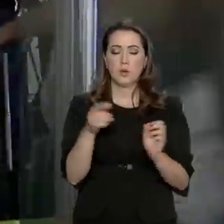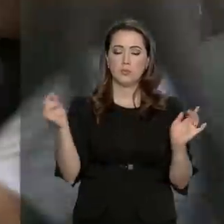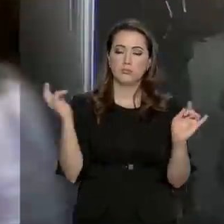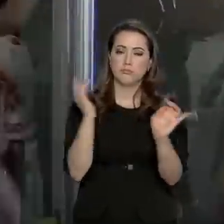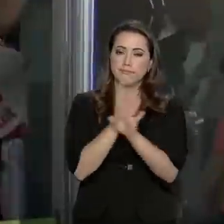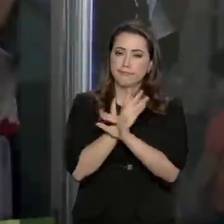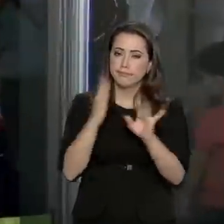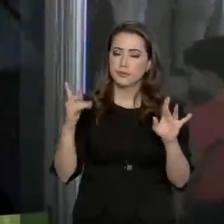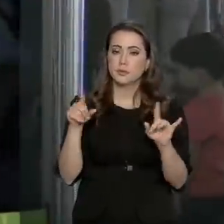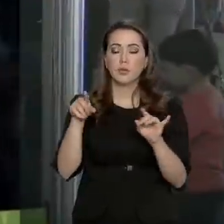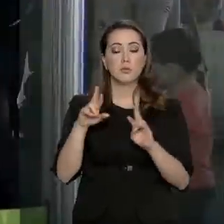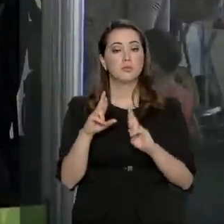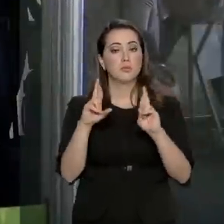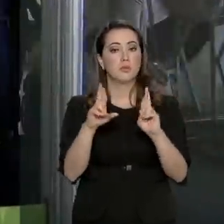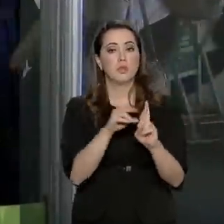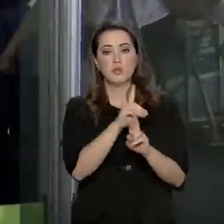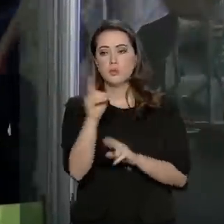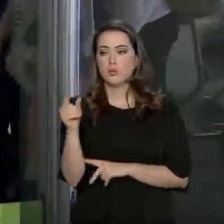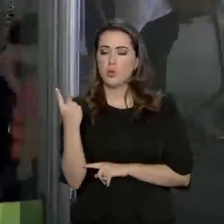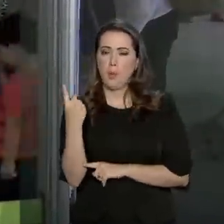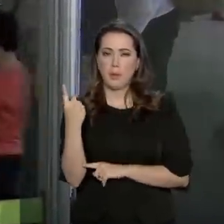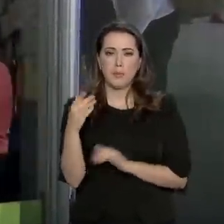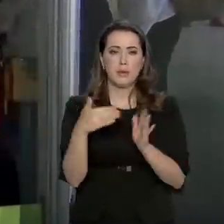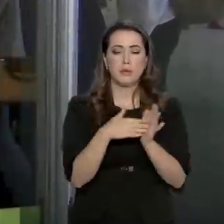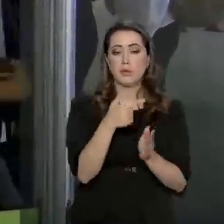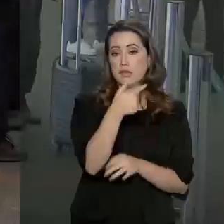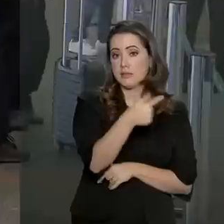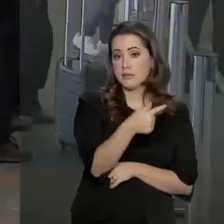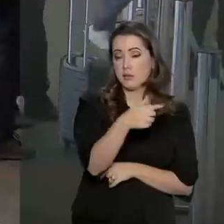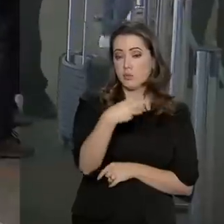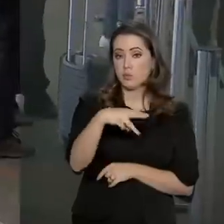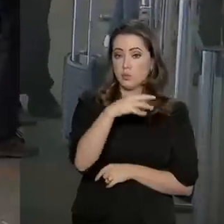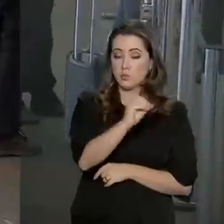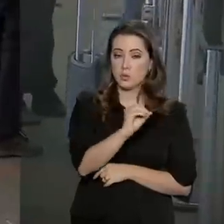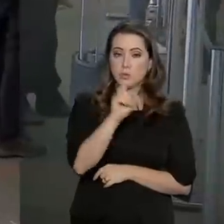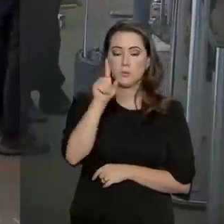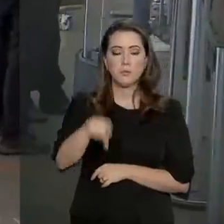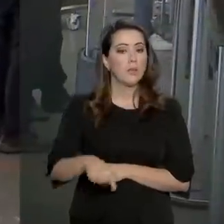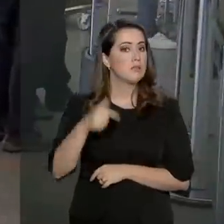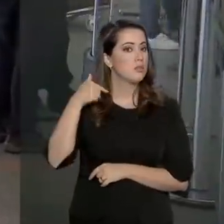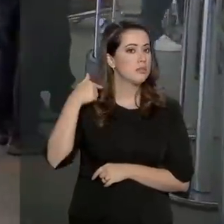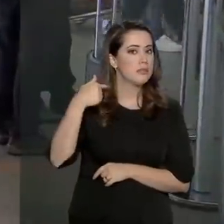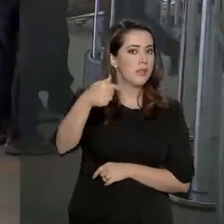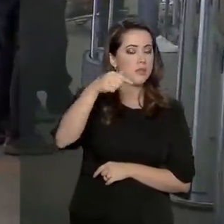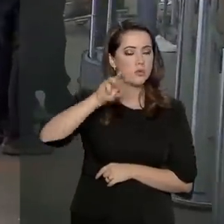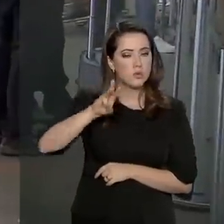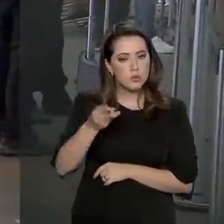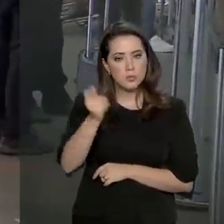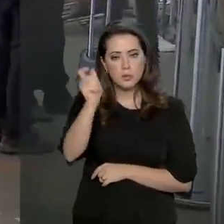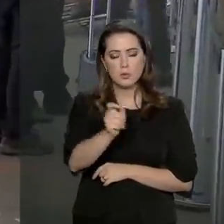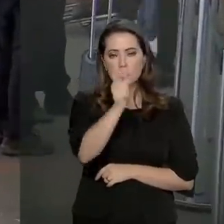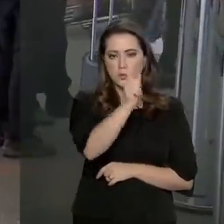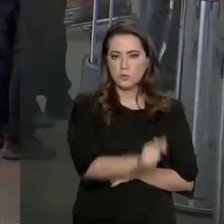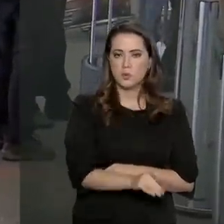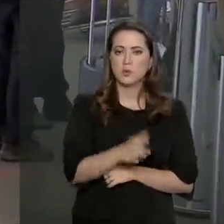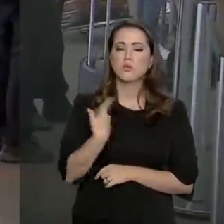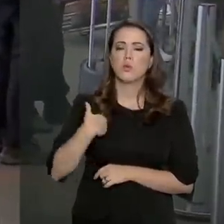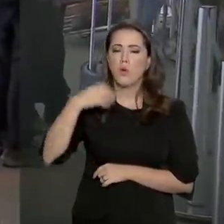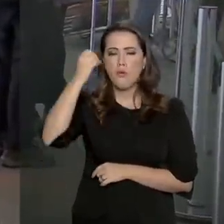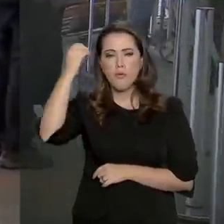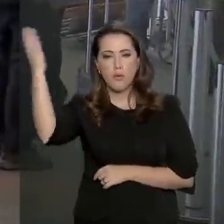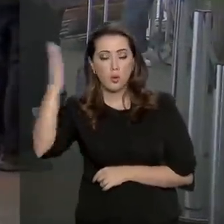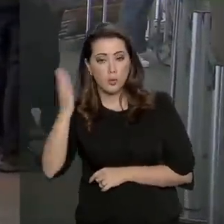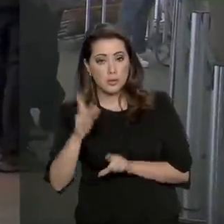movimento esperado entre os dias 1º e 7 de março é de 7 milhões de passageiros entre voos